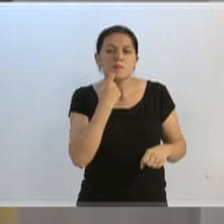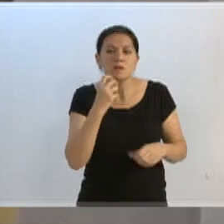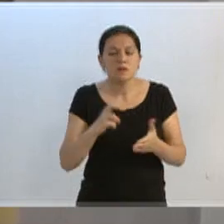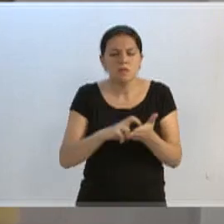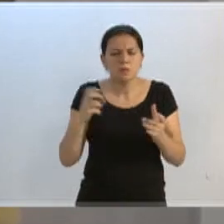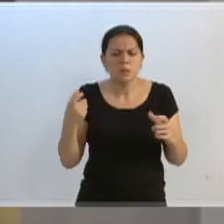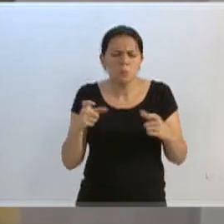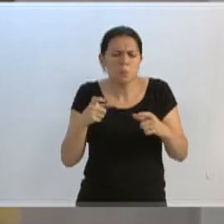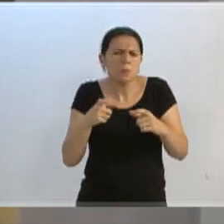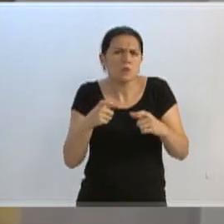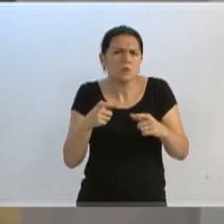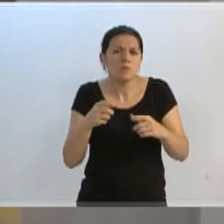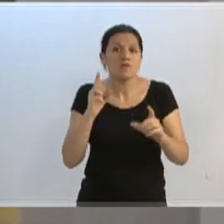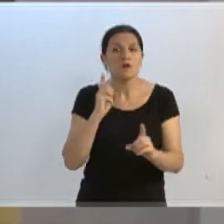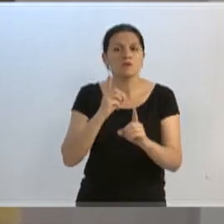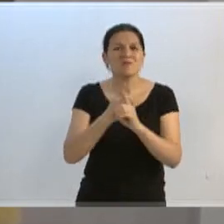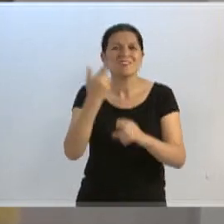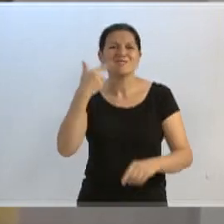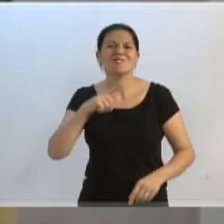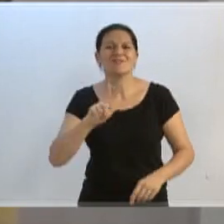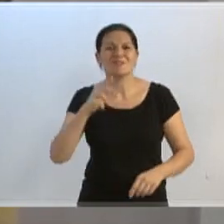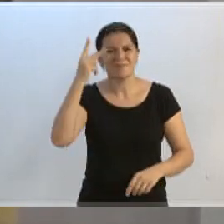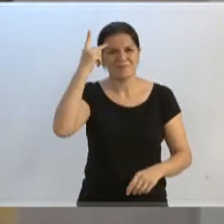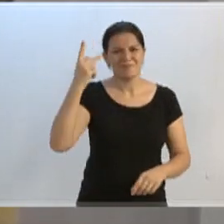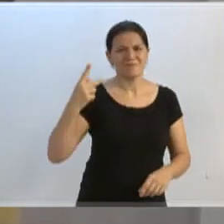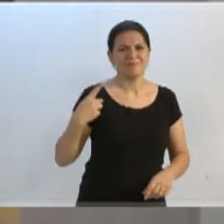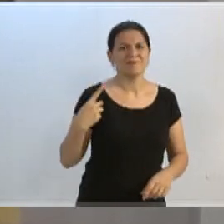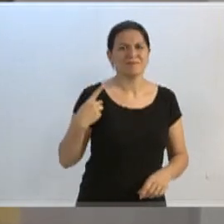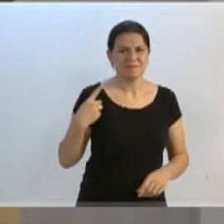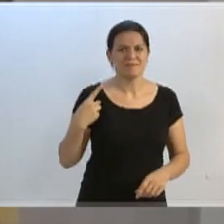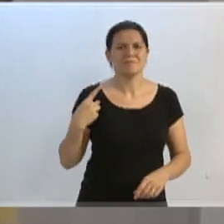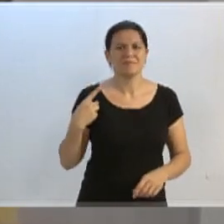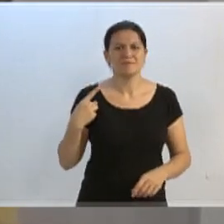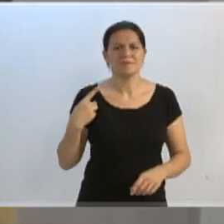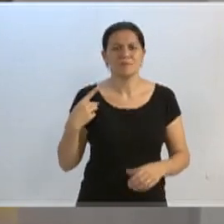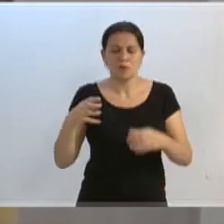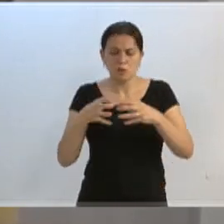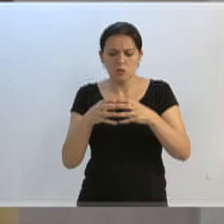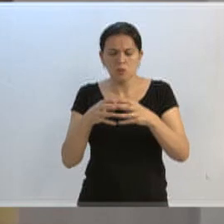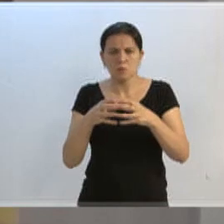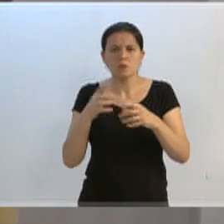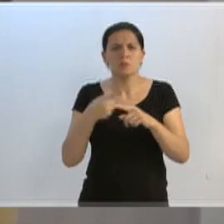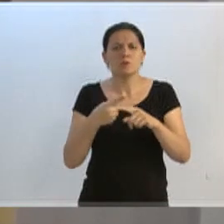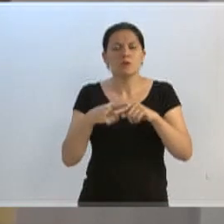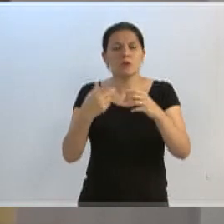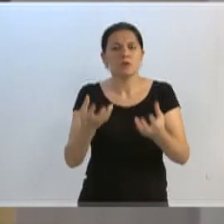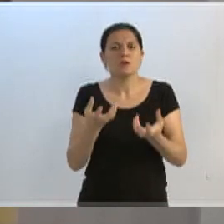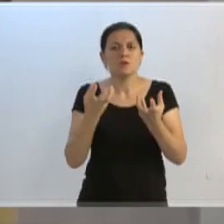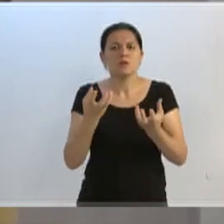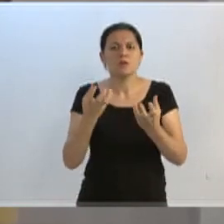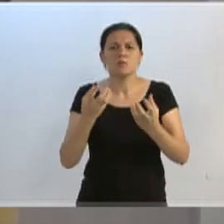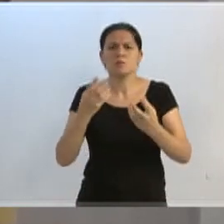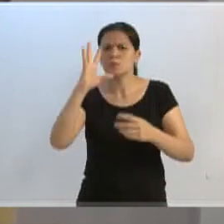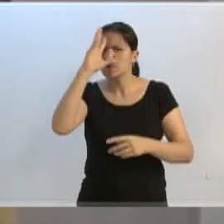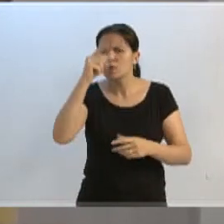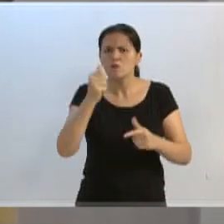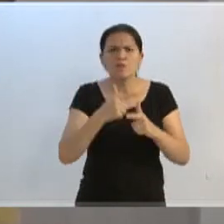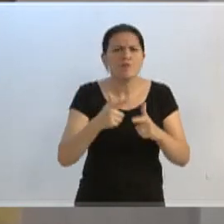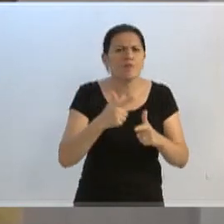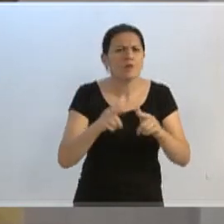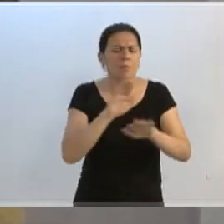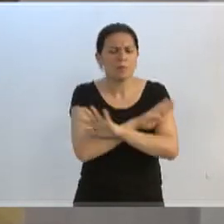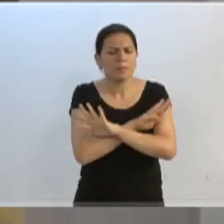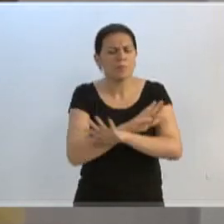encontrar novamente com a secretária de Educação, novamente com esse grupo que está ali, porque nós queremos, vereadorito, resolver de vez a situação.